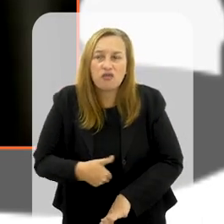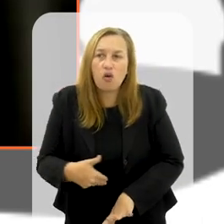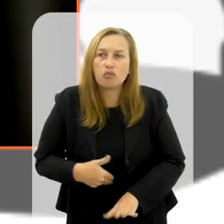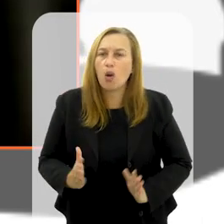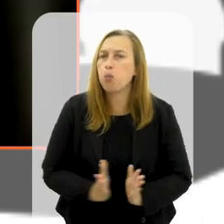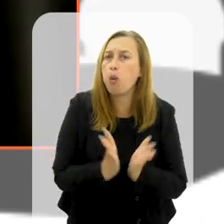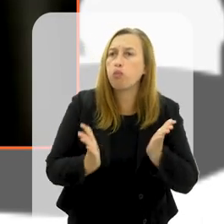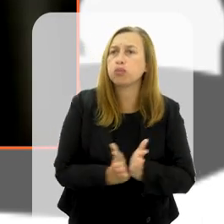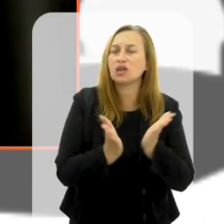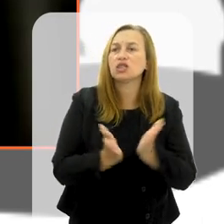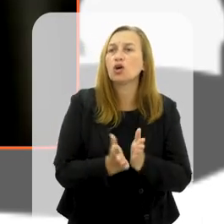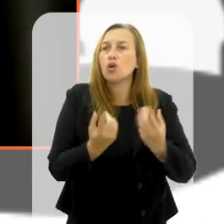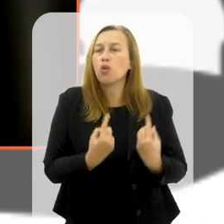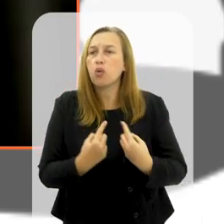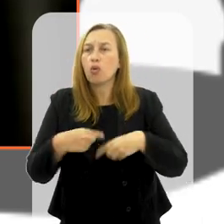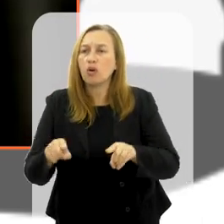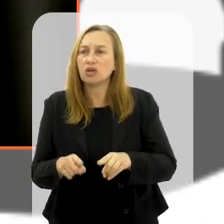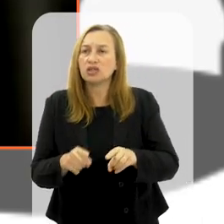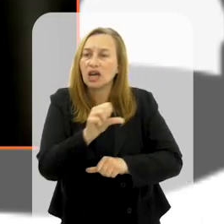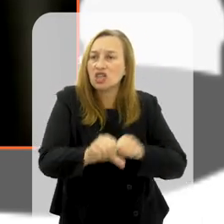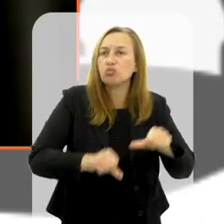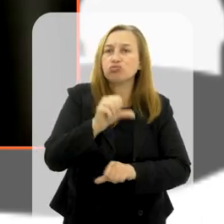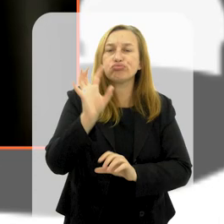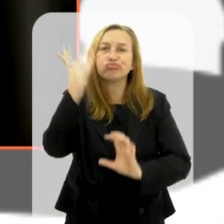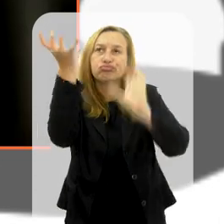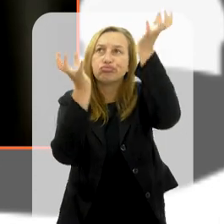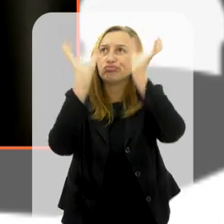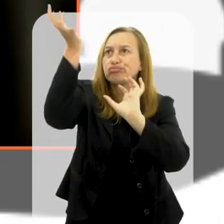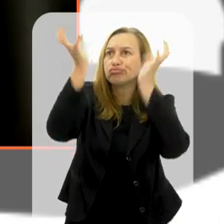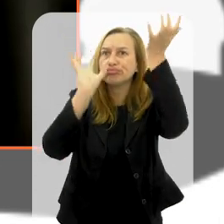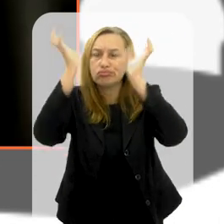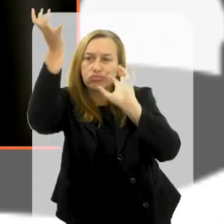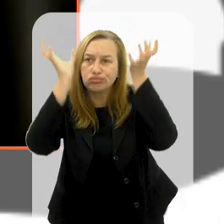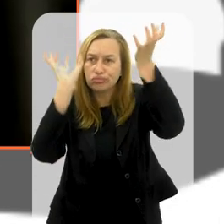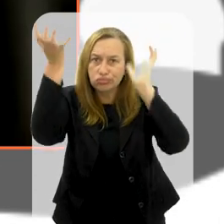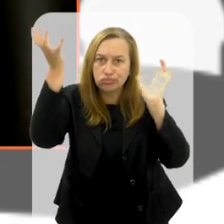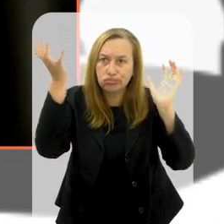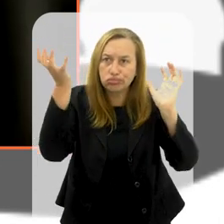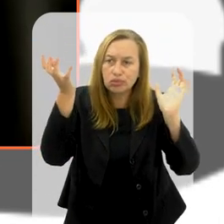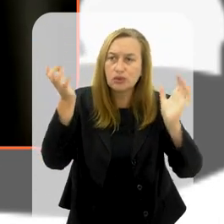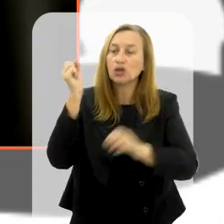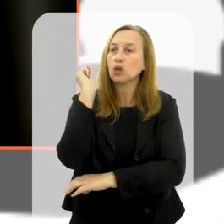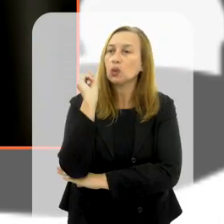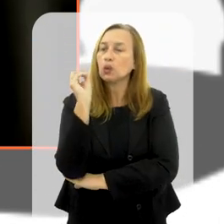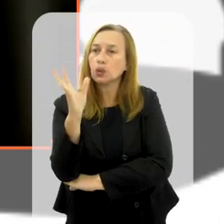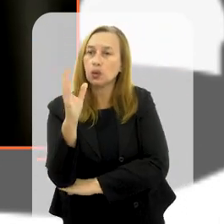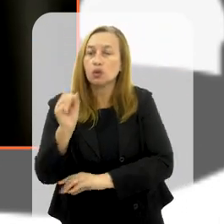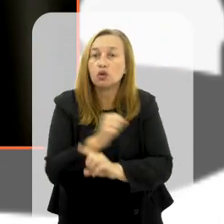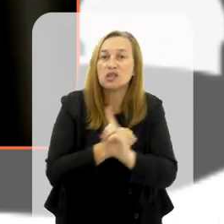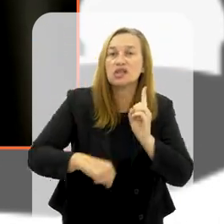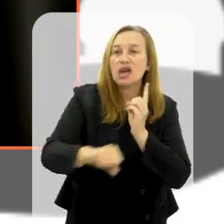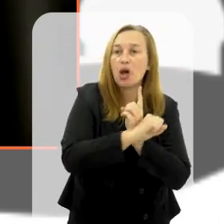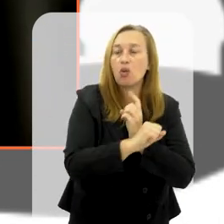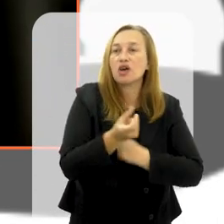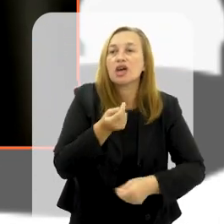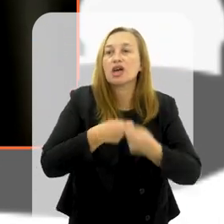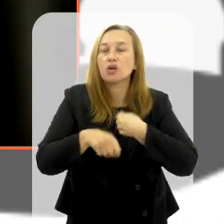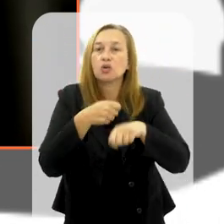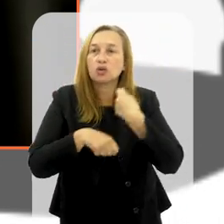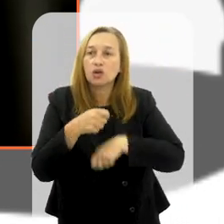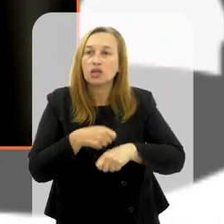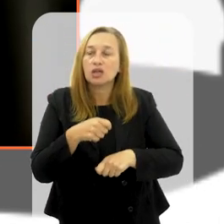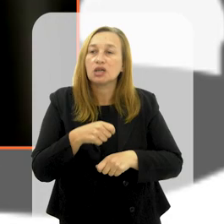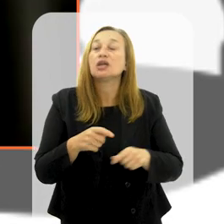e à miséria, o combate às mudanças climáticas na sua dimensão ambiental, social e econômica